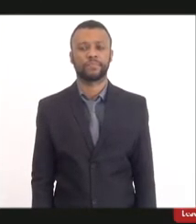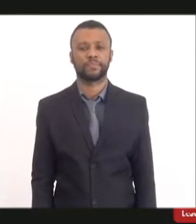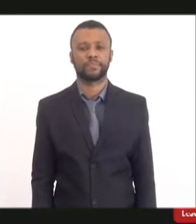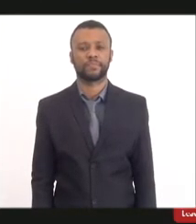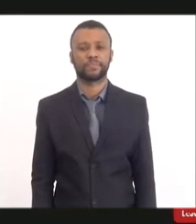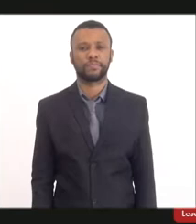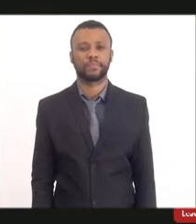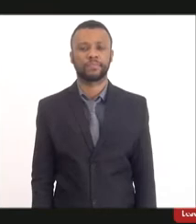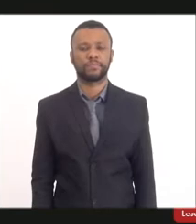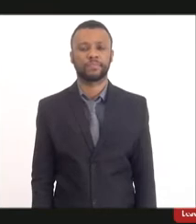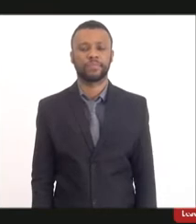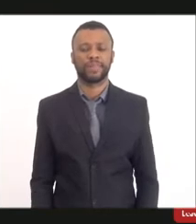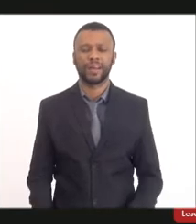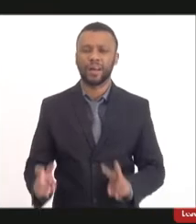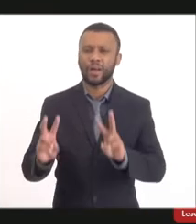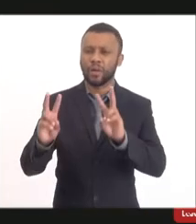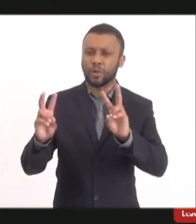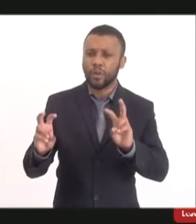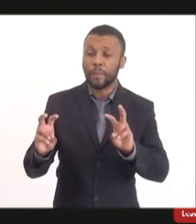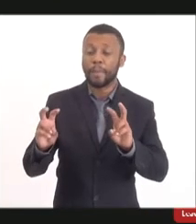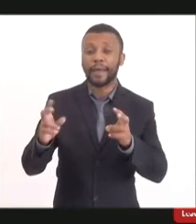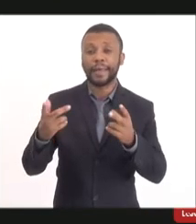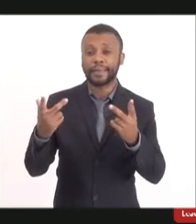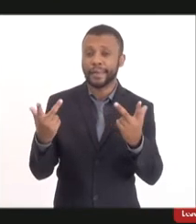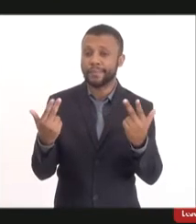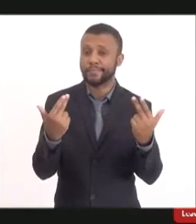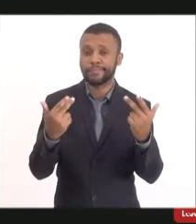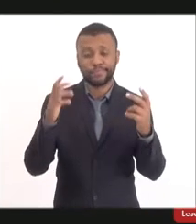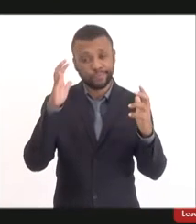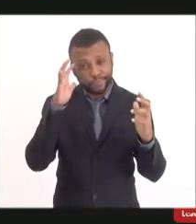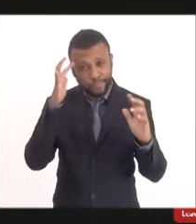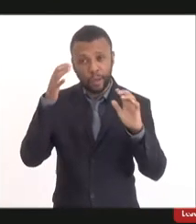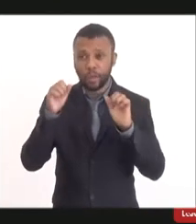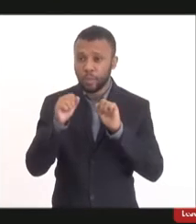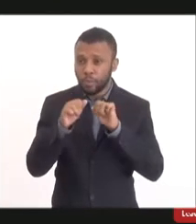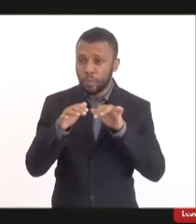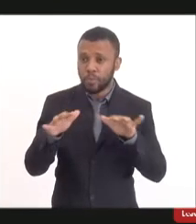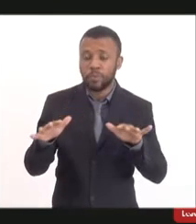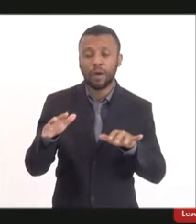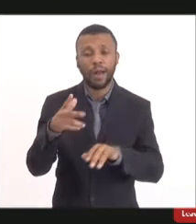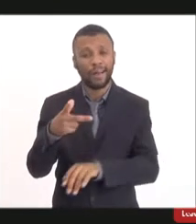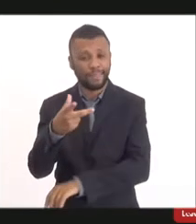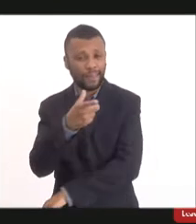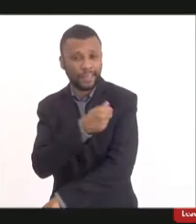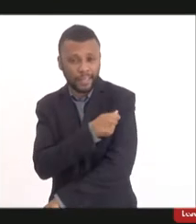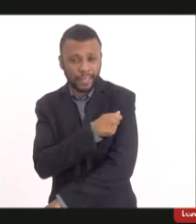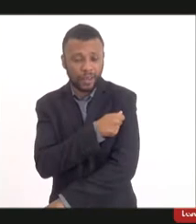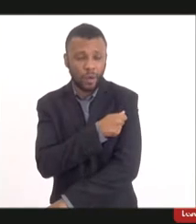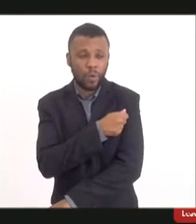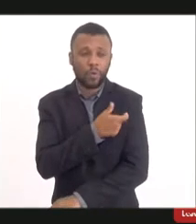essa reinfecção, por exemplo, essa vulnerabilidade aqui, a vacina contra o Covid-19.